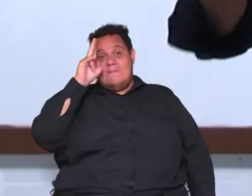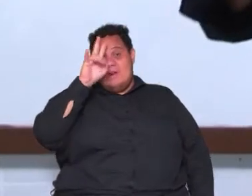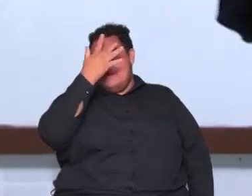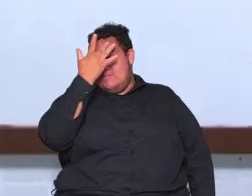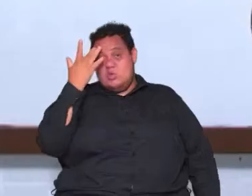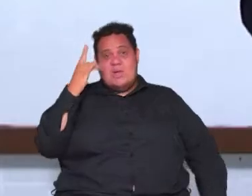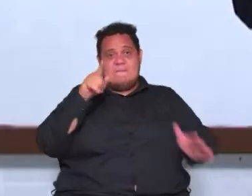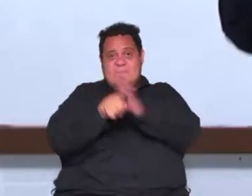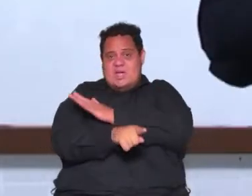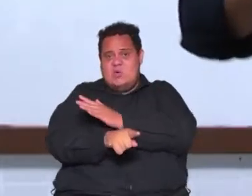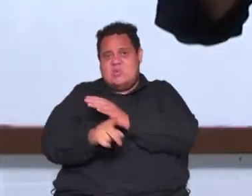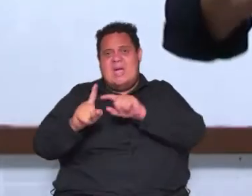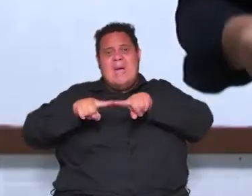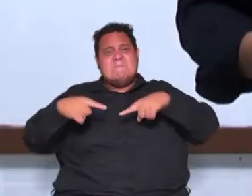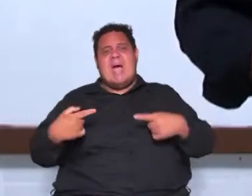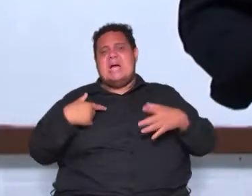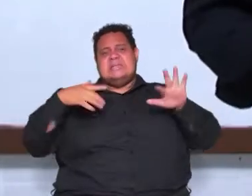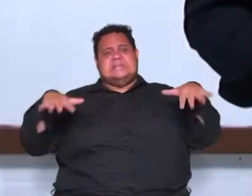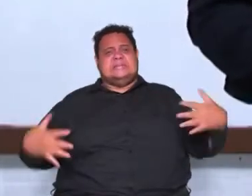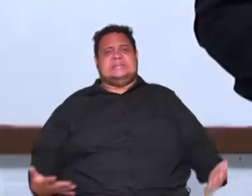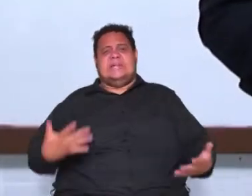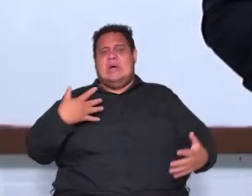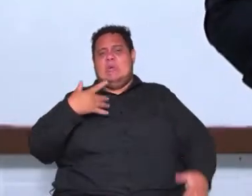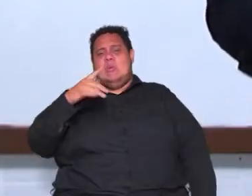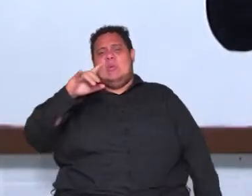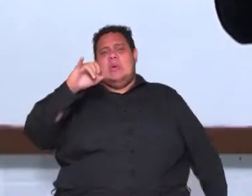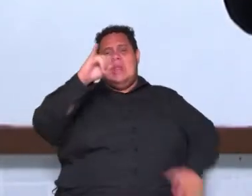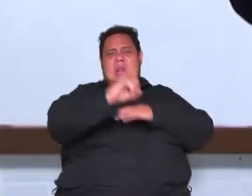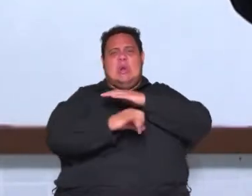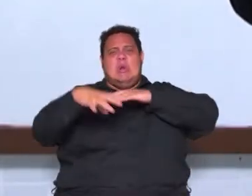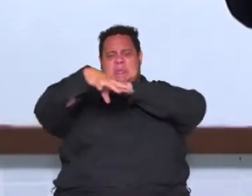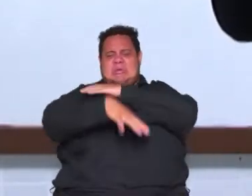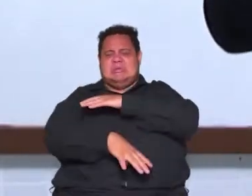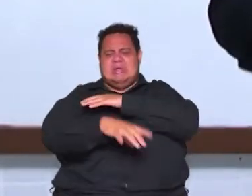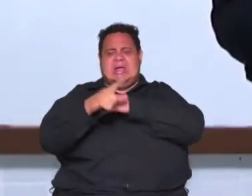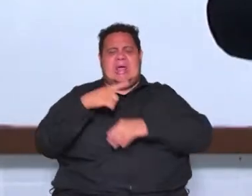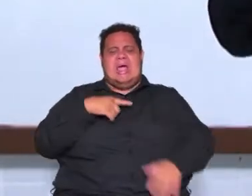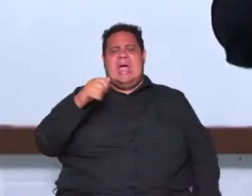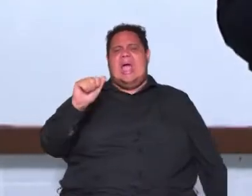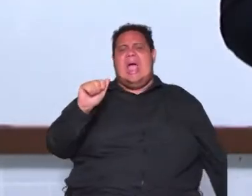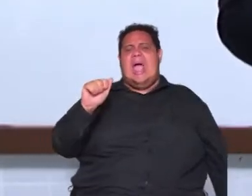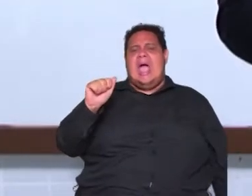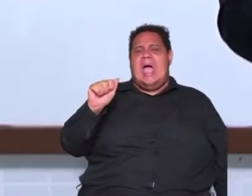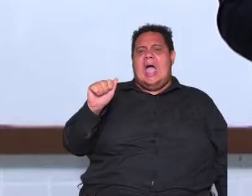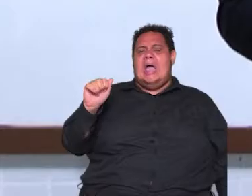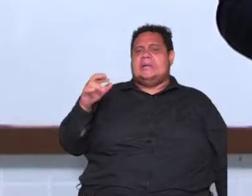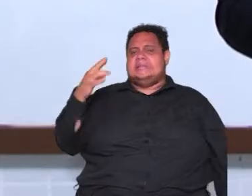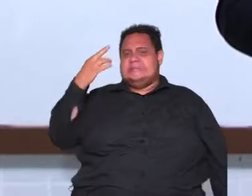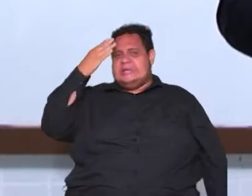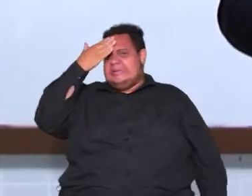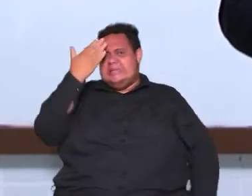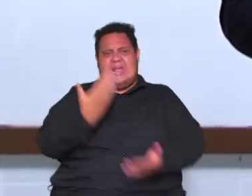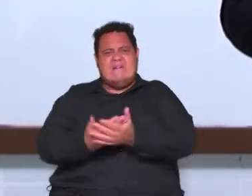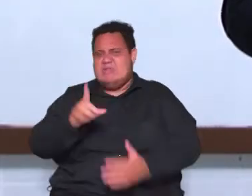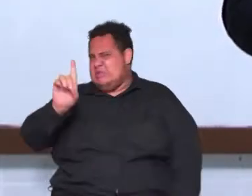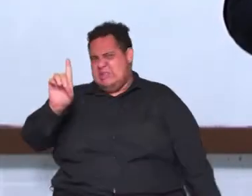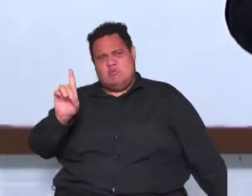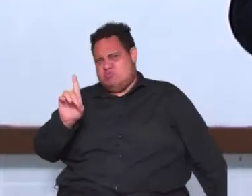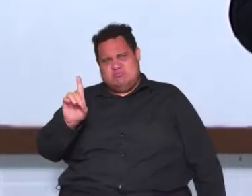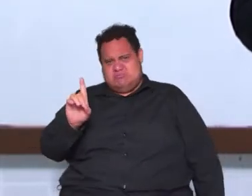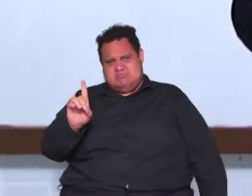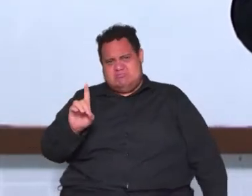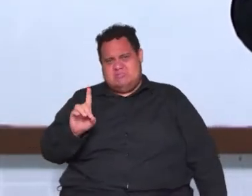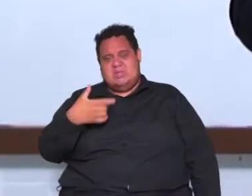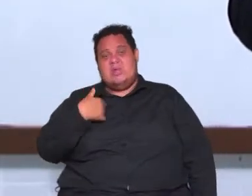me perguntam mas professor então os iluministas eram ateus não acreditavam em Deus não não necessariamente o que eles criticavam era o